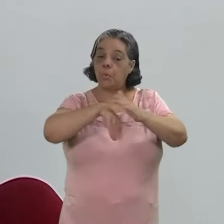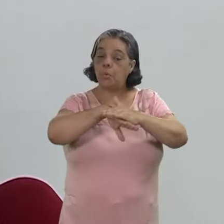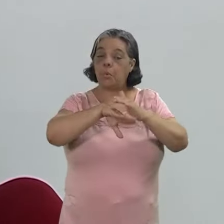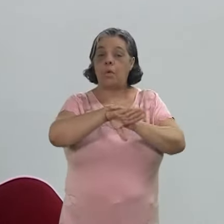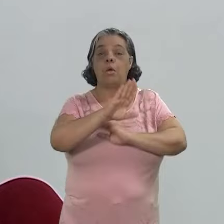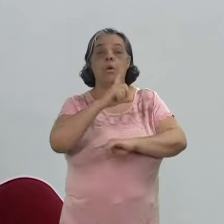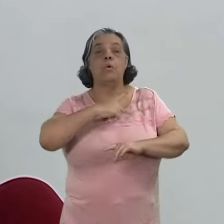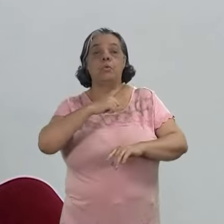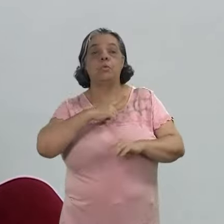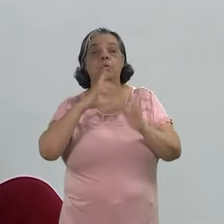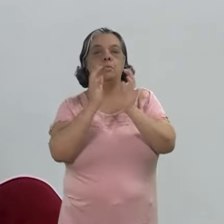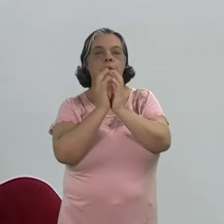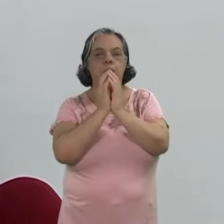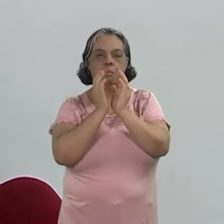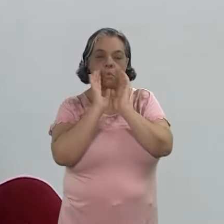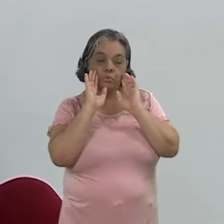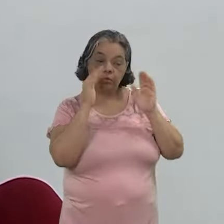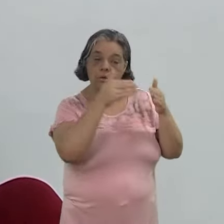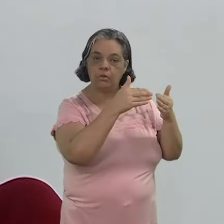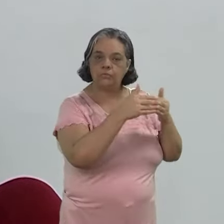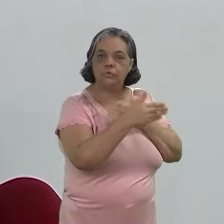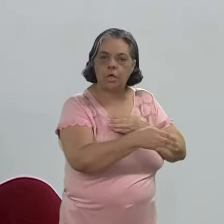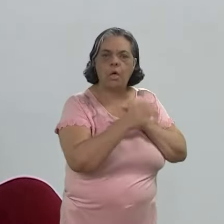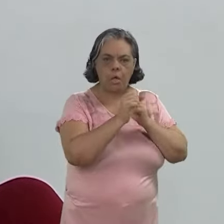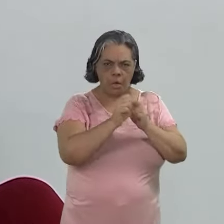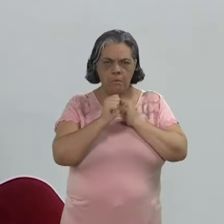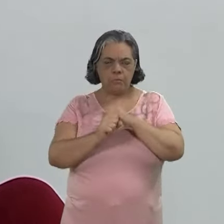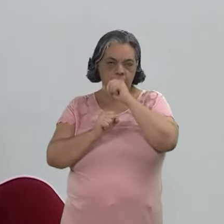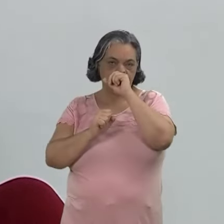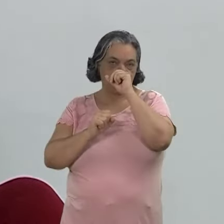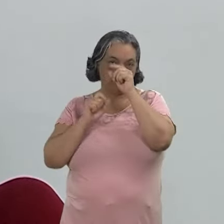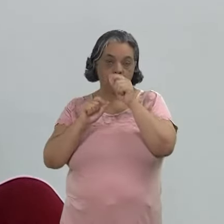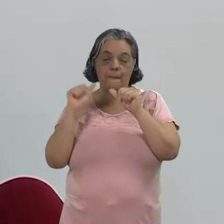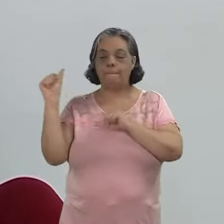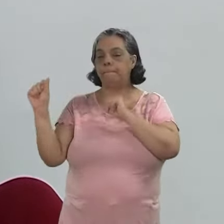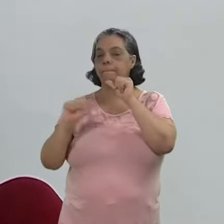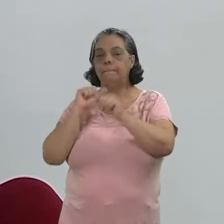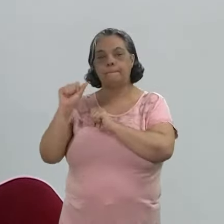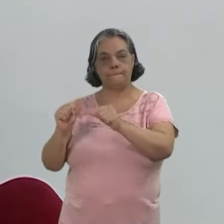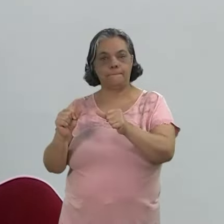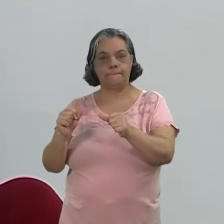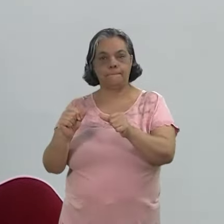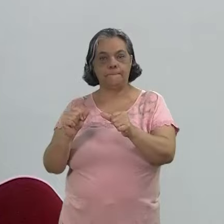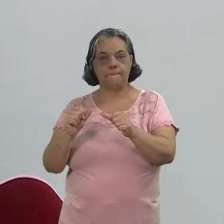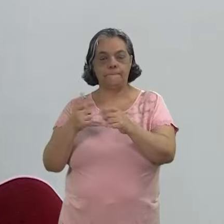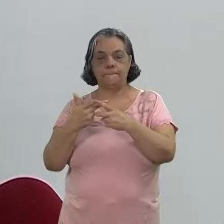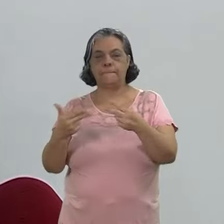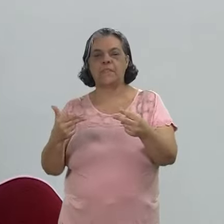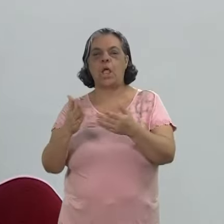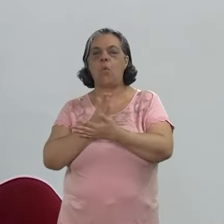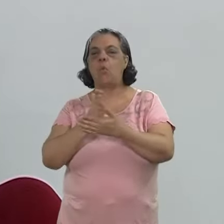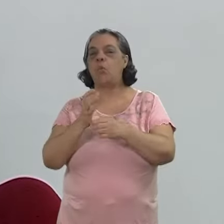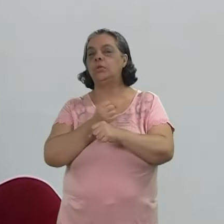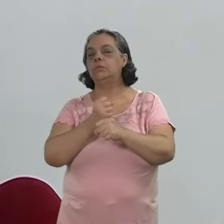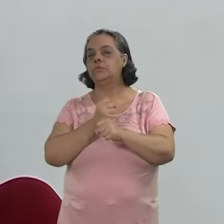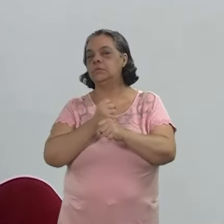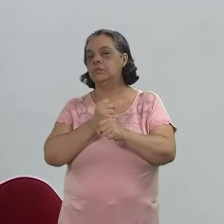memória direcionada do Estado de Pernambuco e pode ressignificar esse material daqui a alguns anos